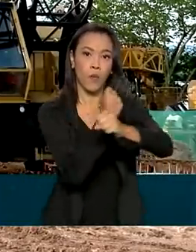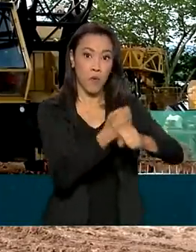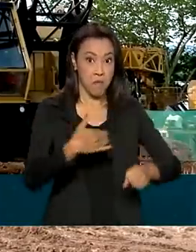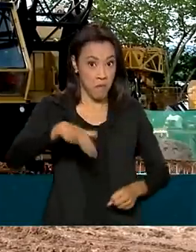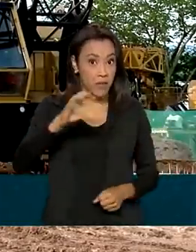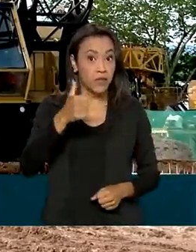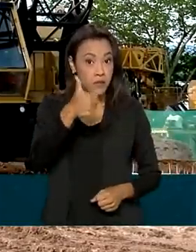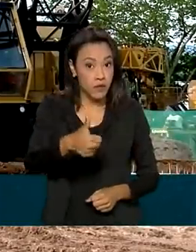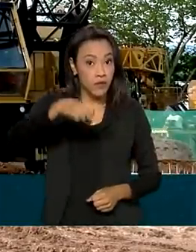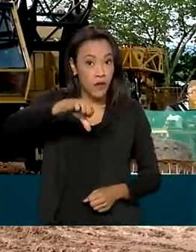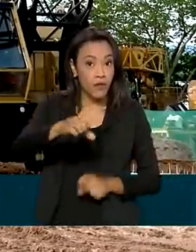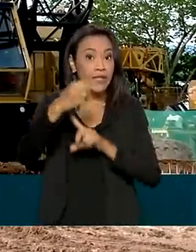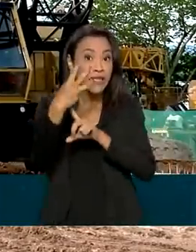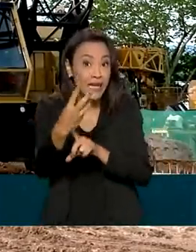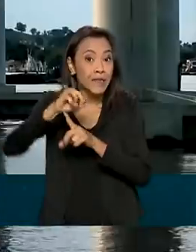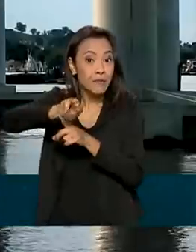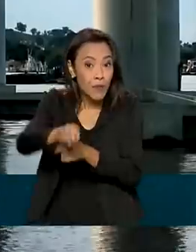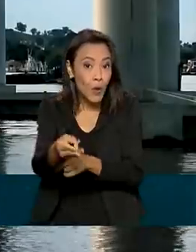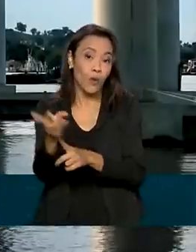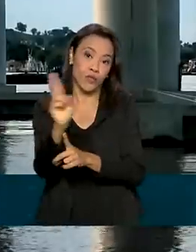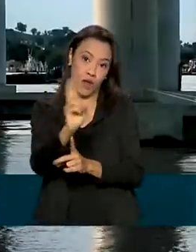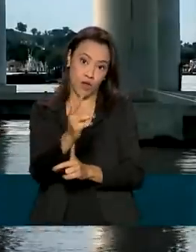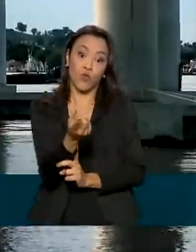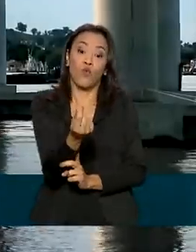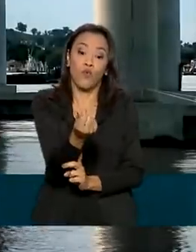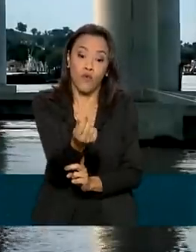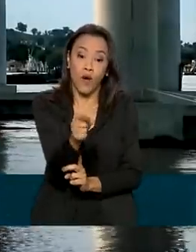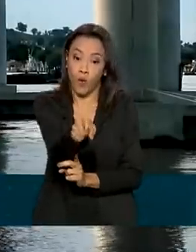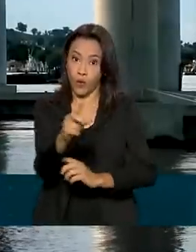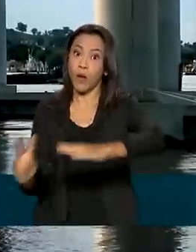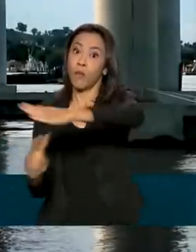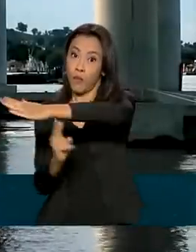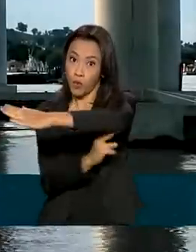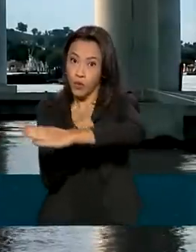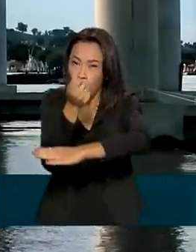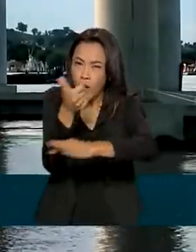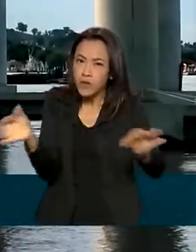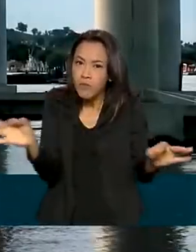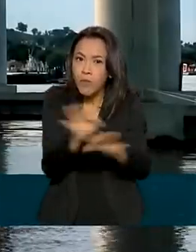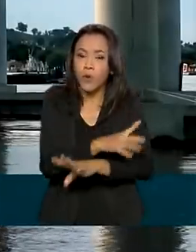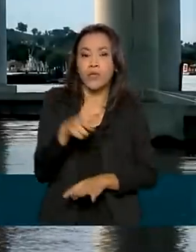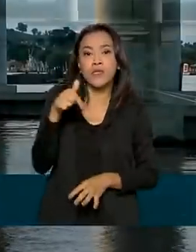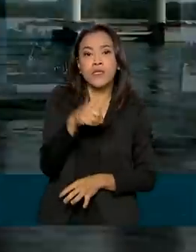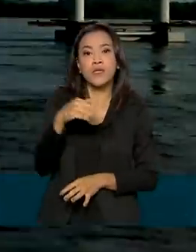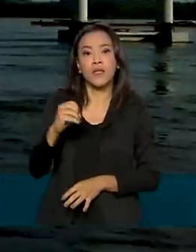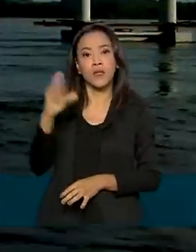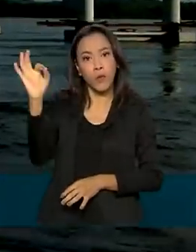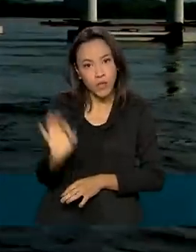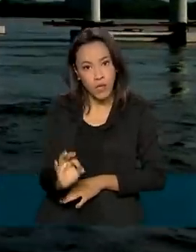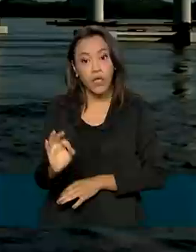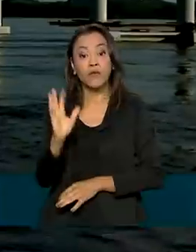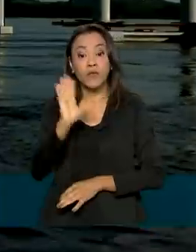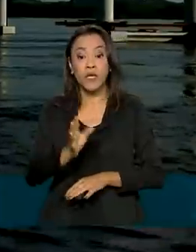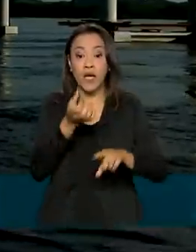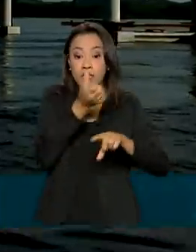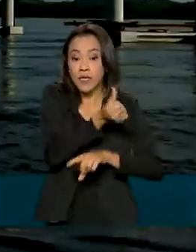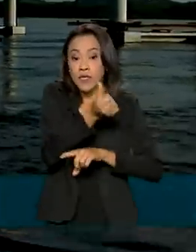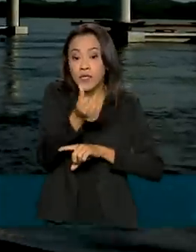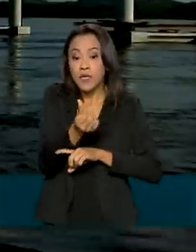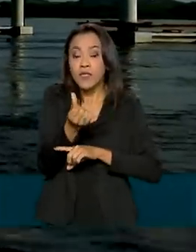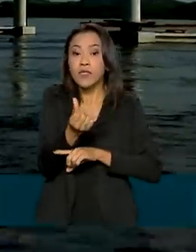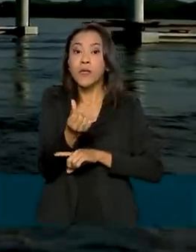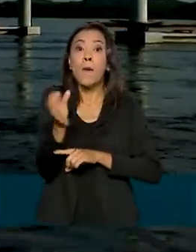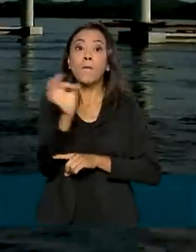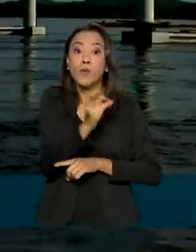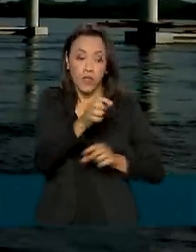193 milhões de reais. A ponte está quase pronta. 70% da fundação e 66% dos